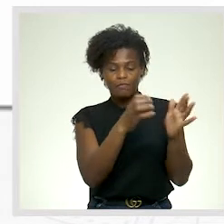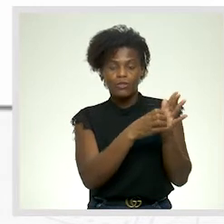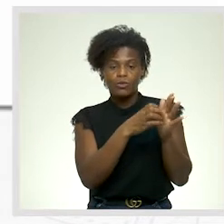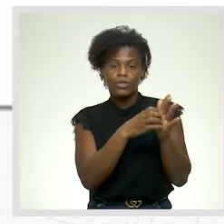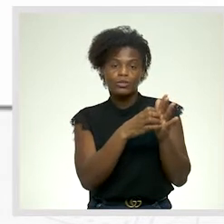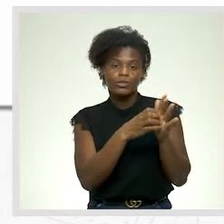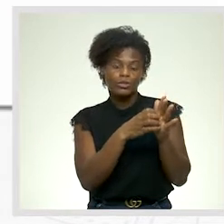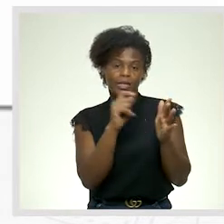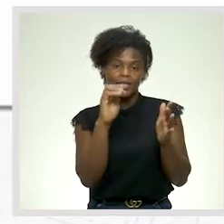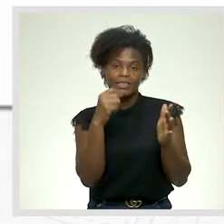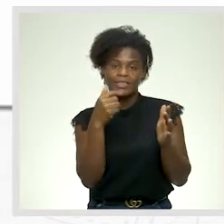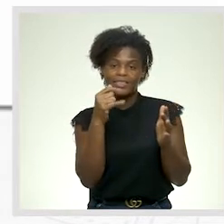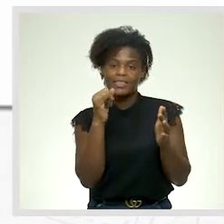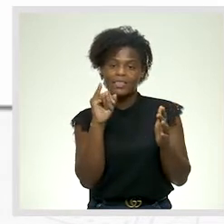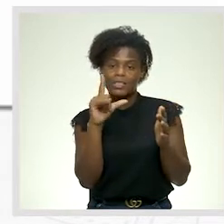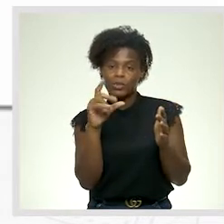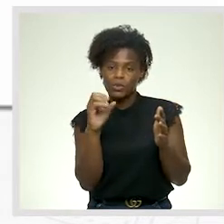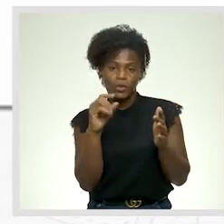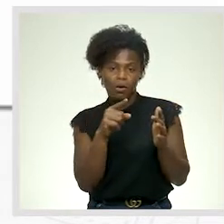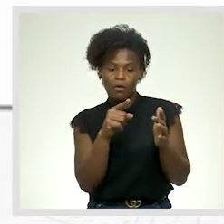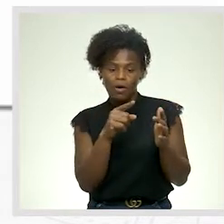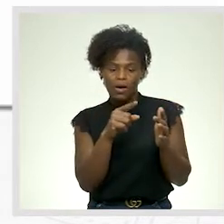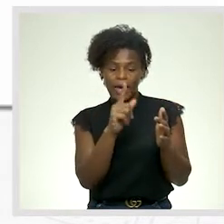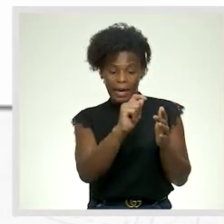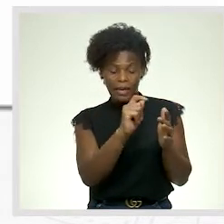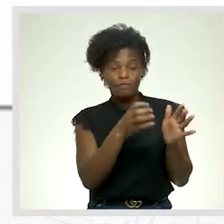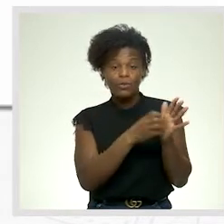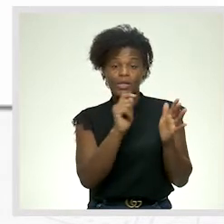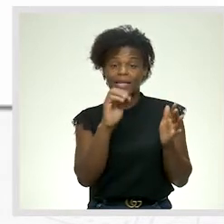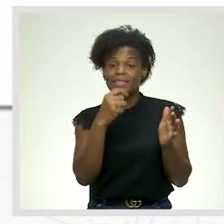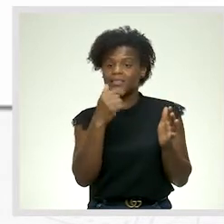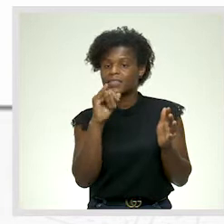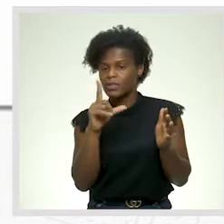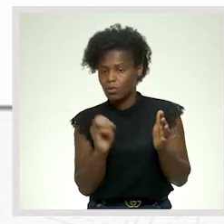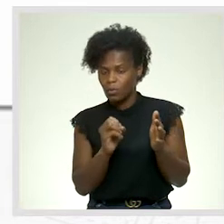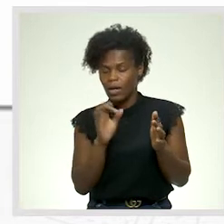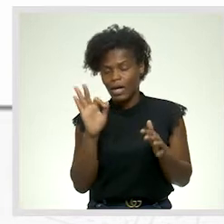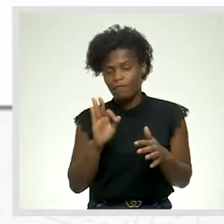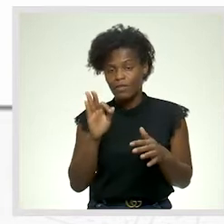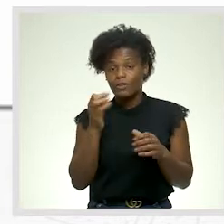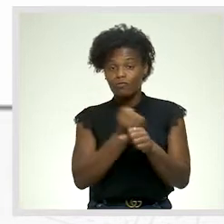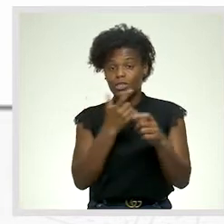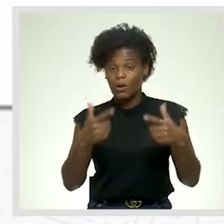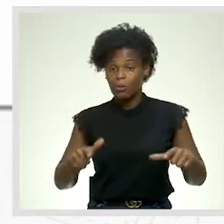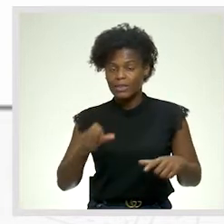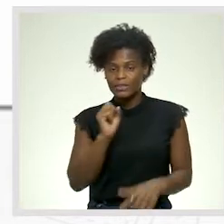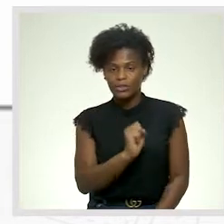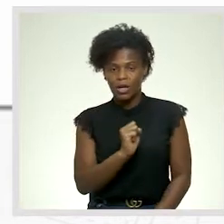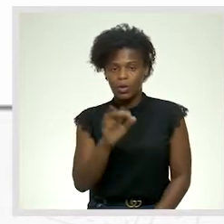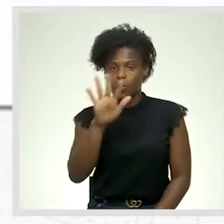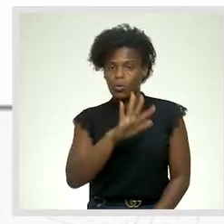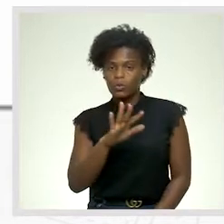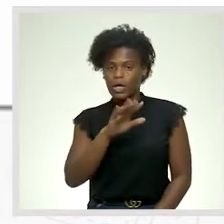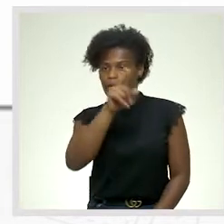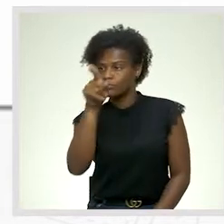de estilos. Aliás, E, figuras de estilos. F, funções de linguagem. G, uso de